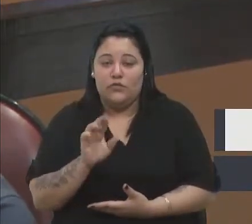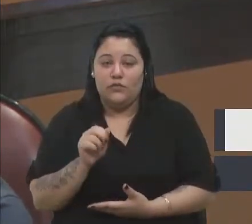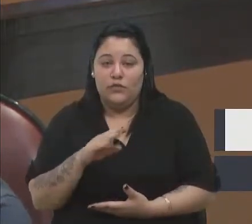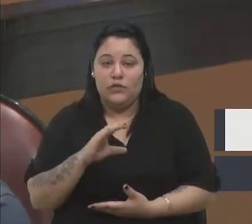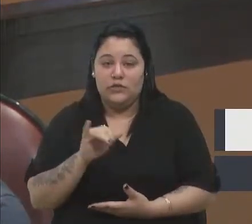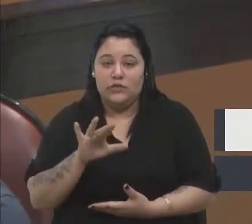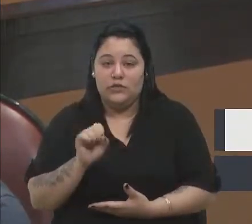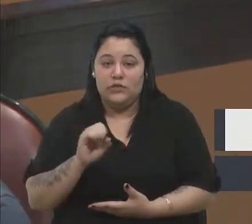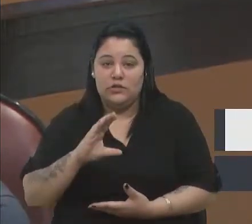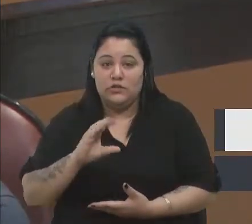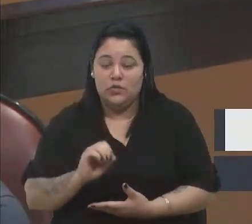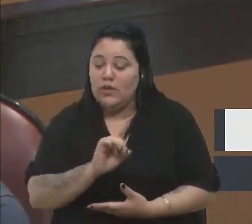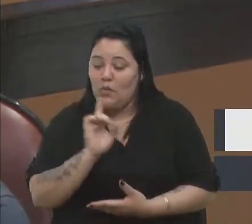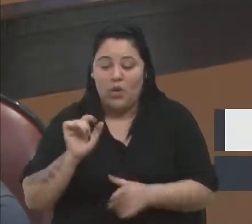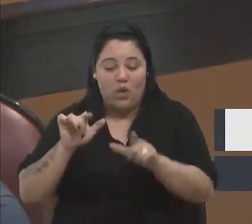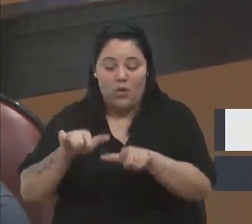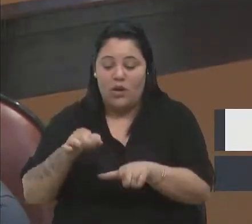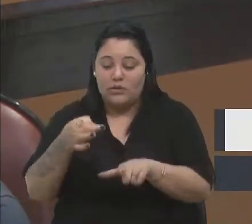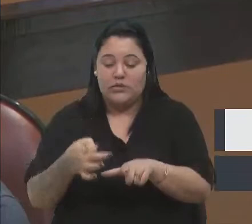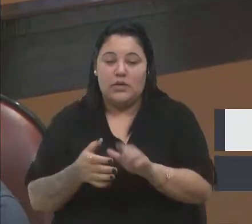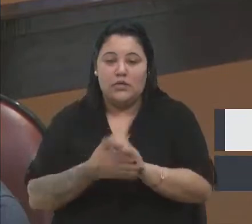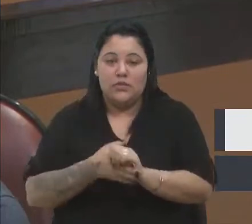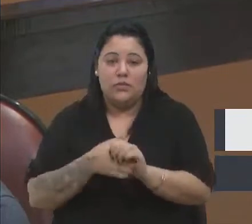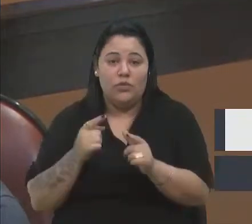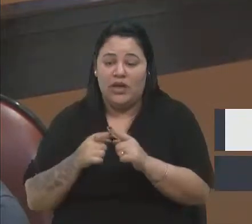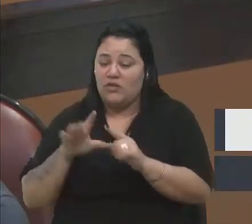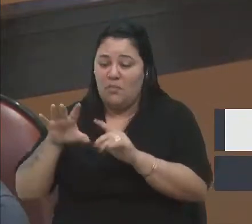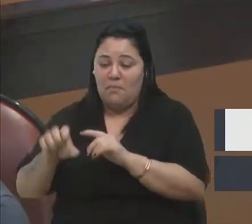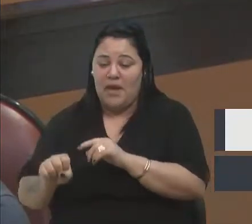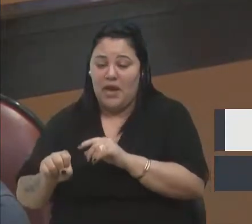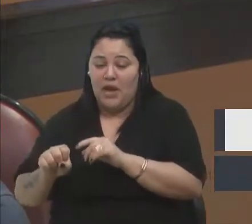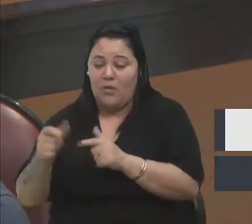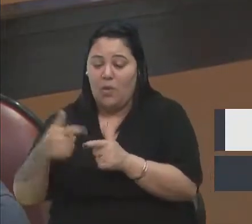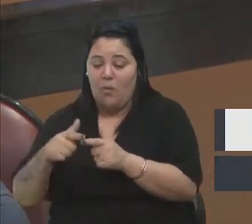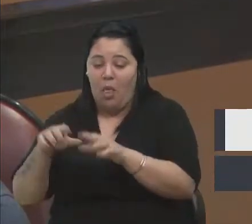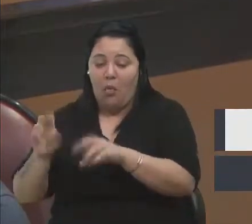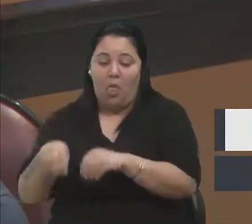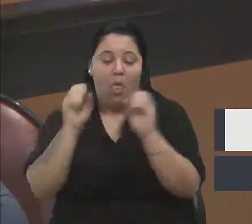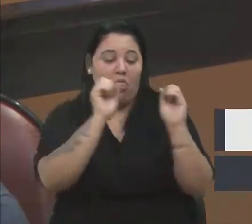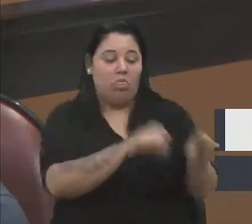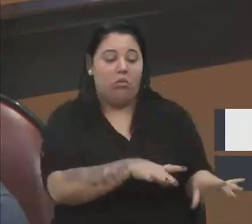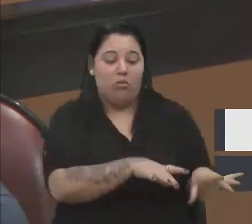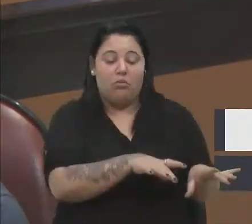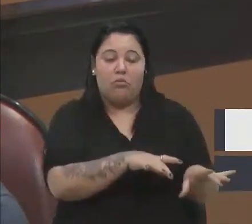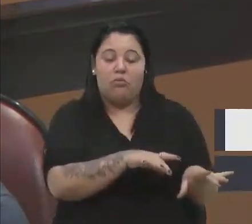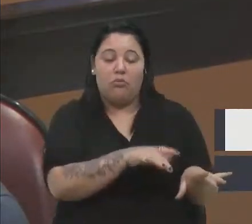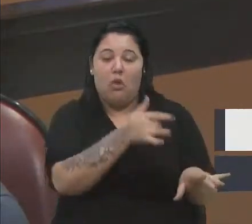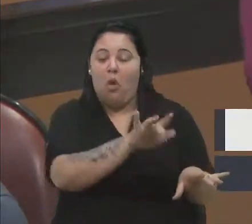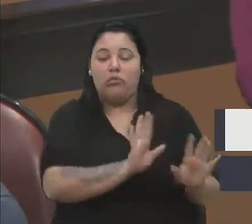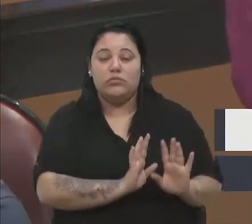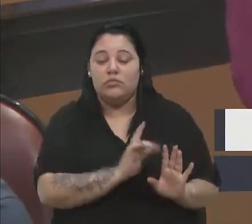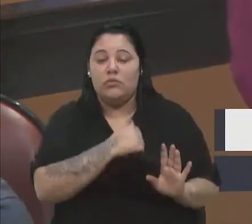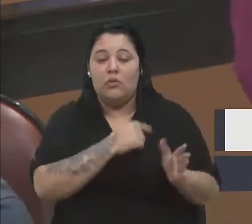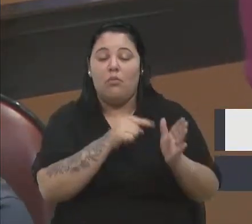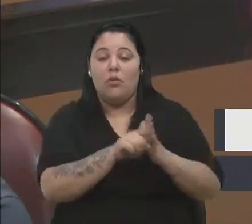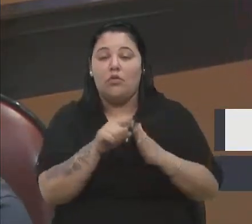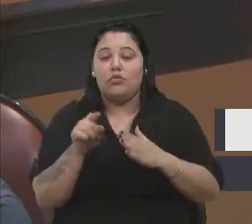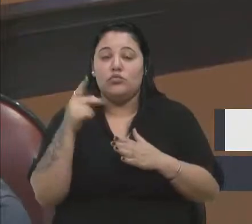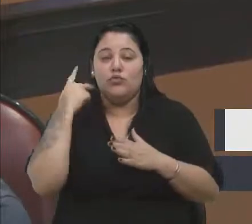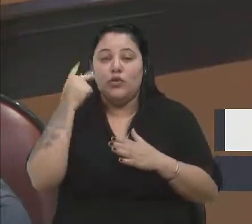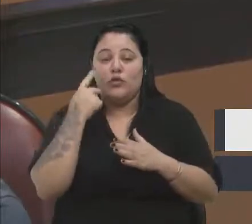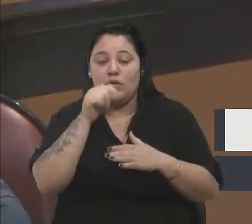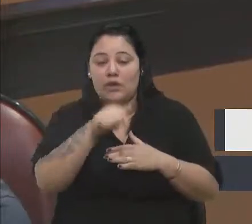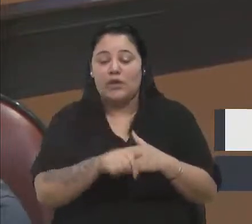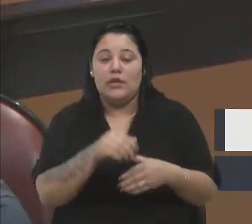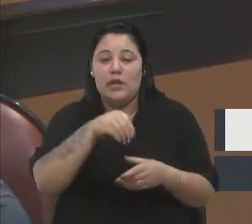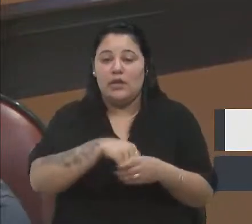era tirar o problema de um lugar e jogar para o outro. E o que eu pergunto para os colegas aqui dentro, quem é